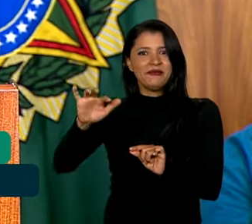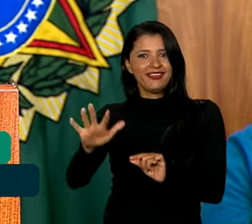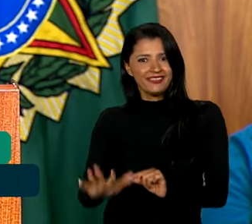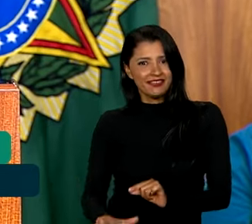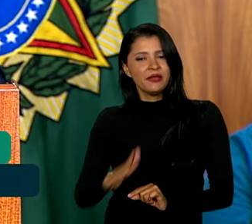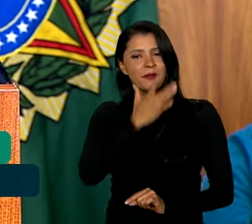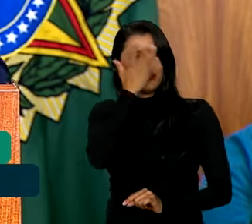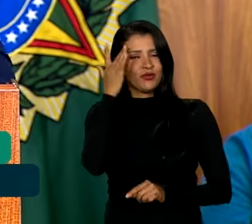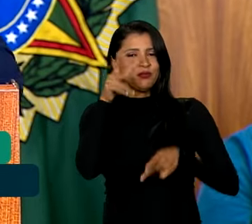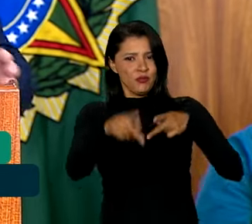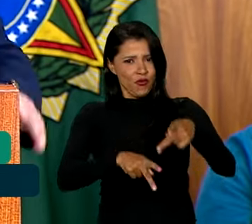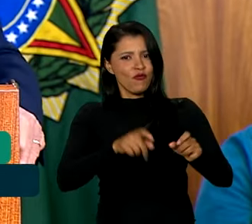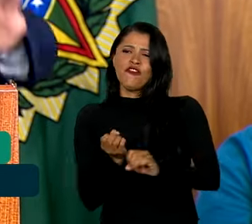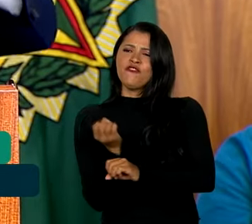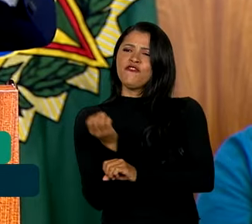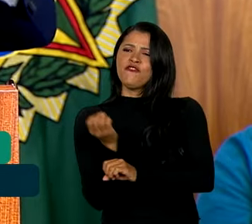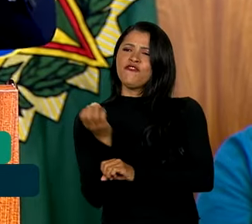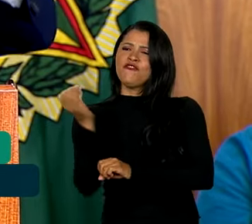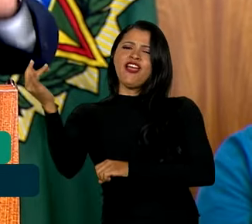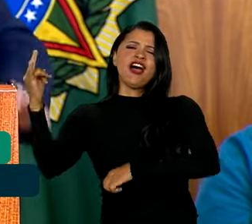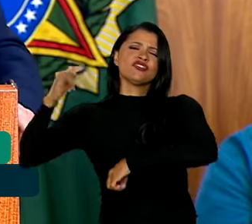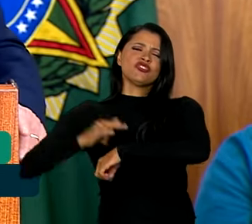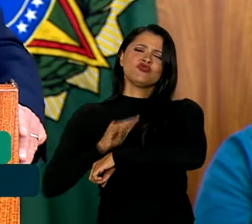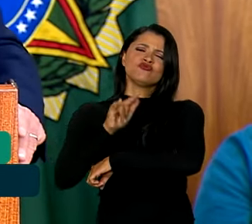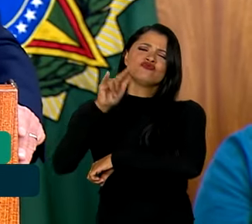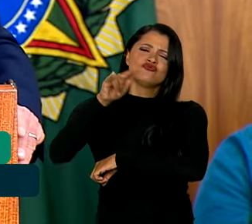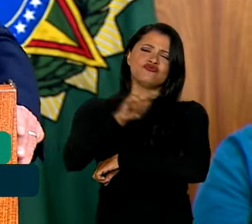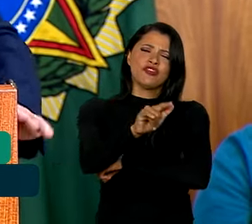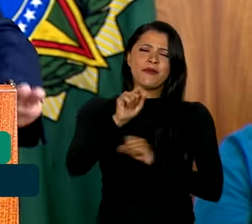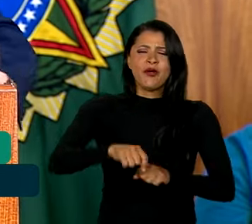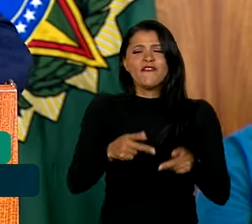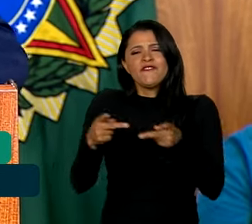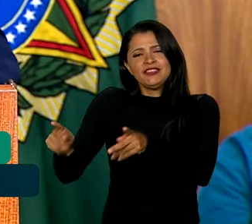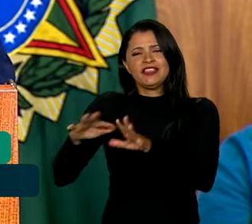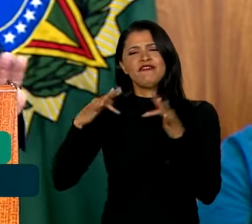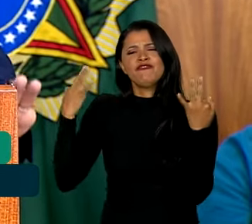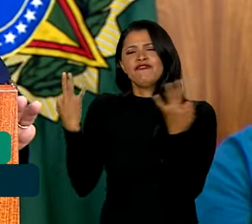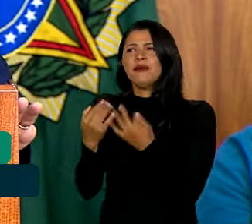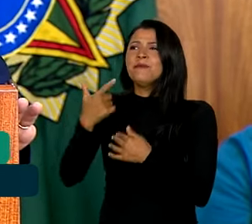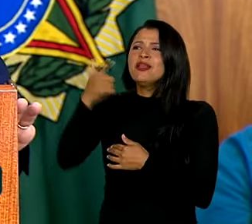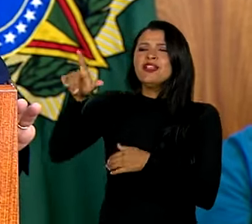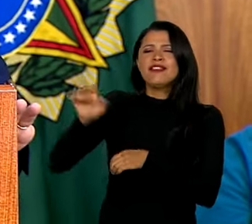povo puder, inclusive, fazer um avião para visitar os seus parentes de outros estados.